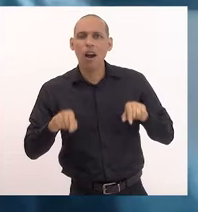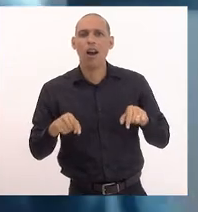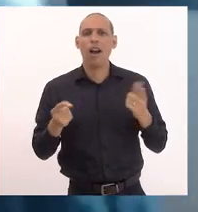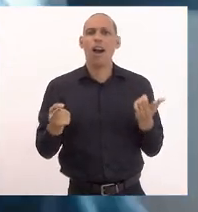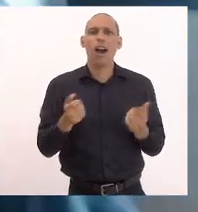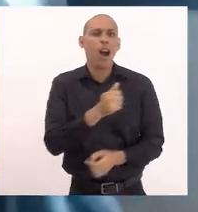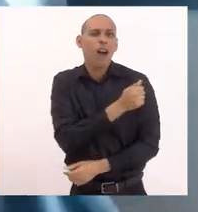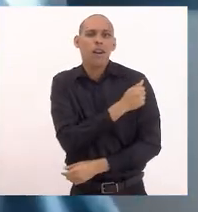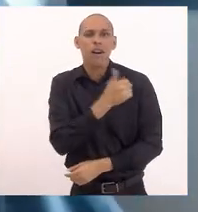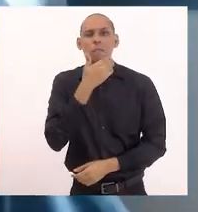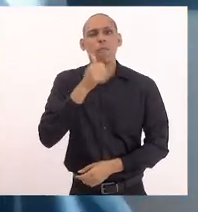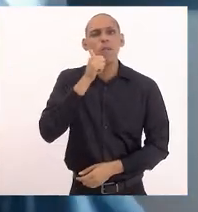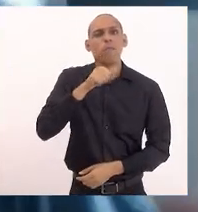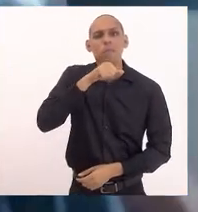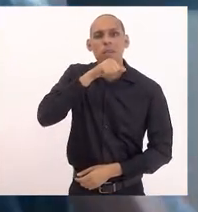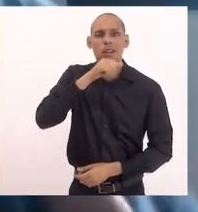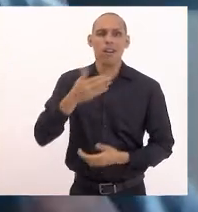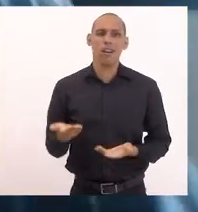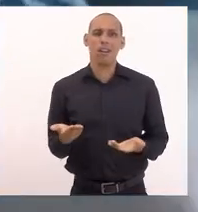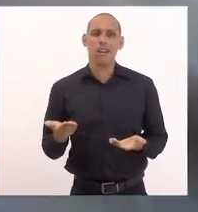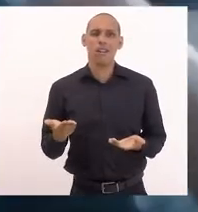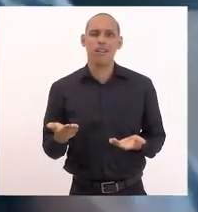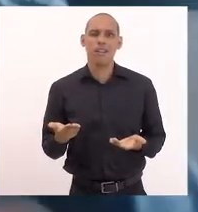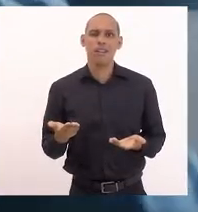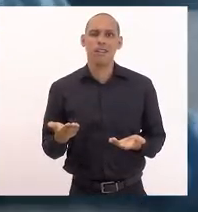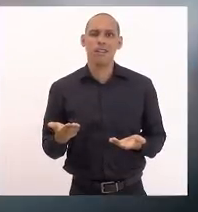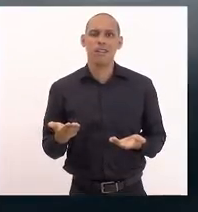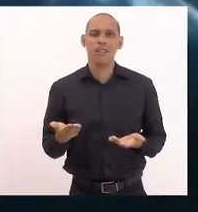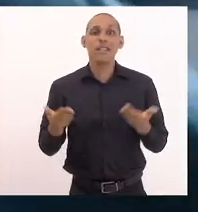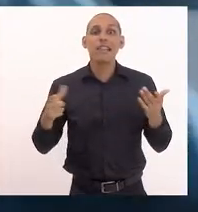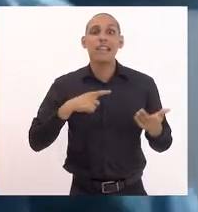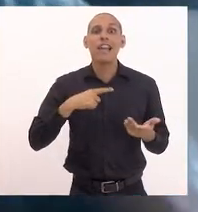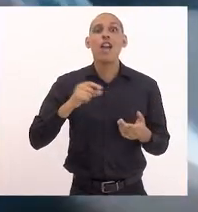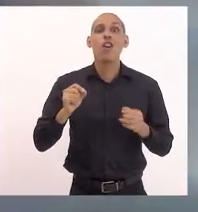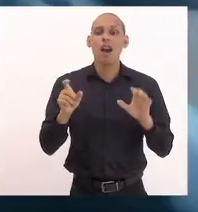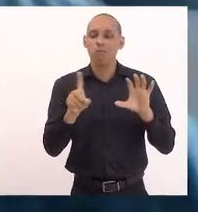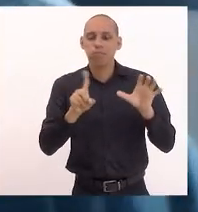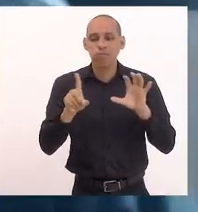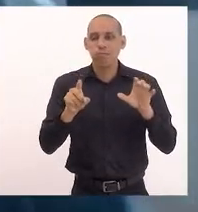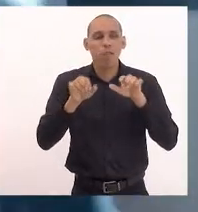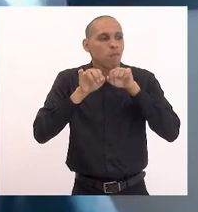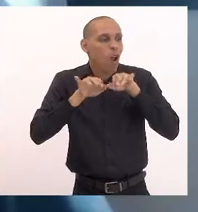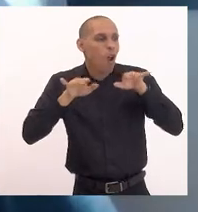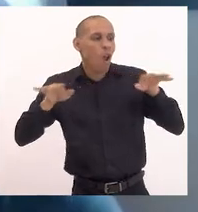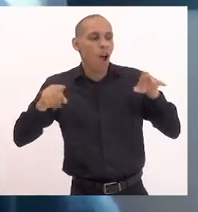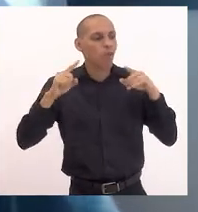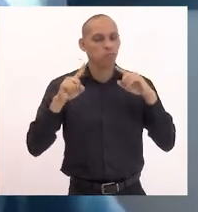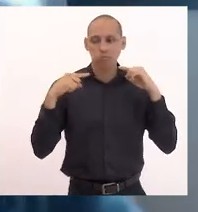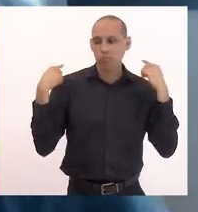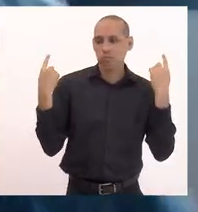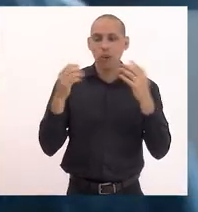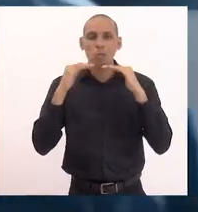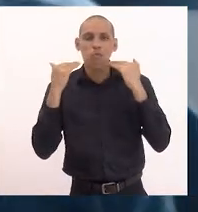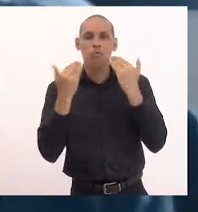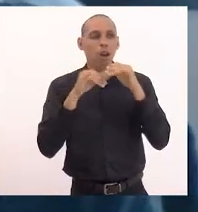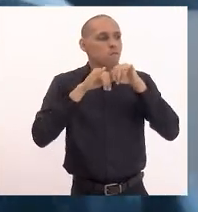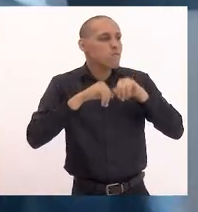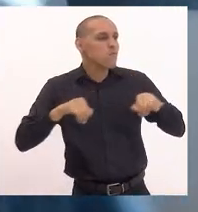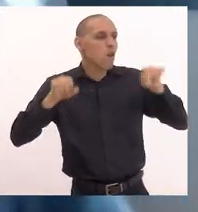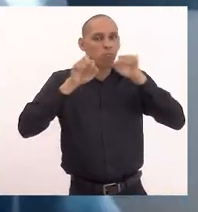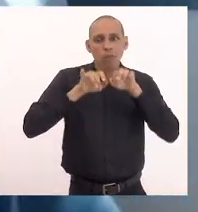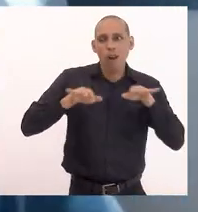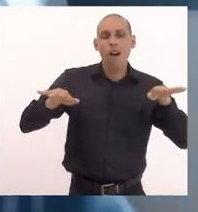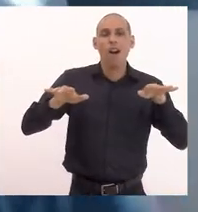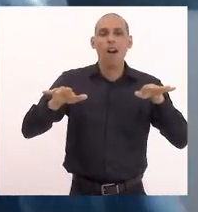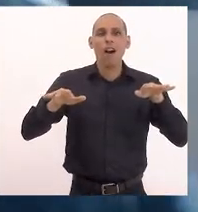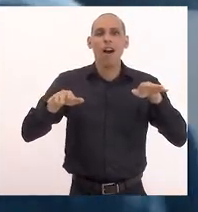o entorno da escola. A escola tem uma rádio para discutir com o seu entorno os programas. Lixão,